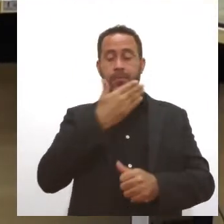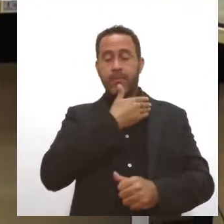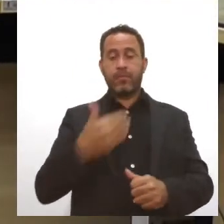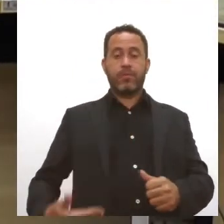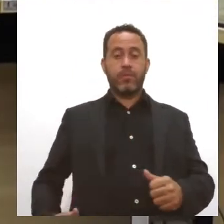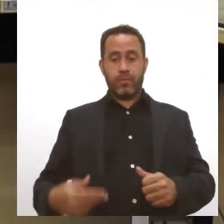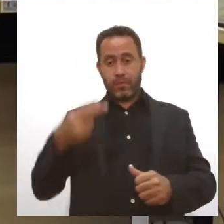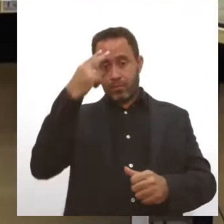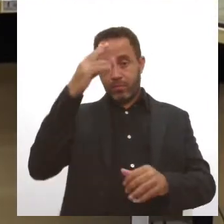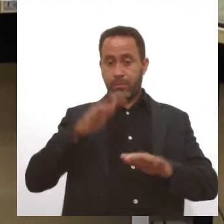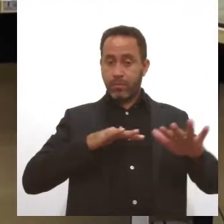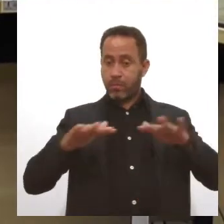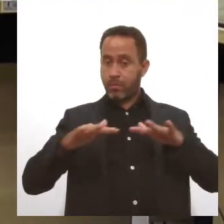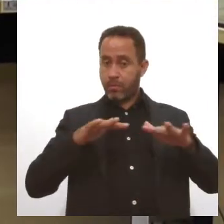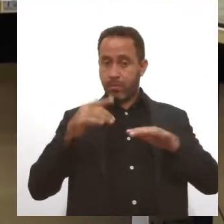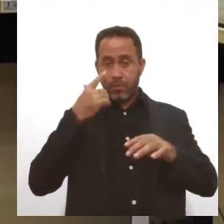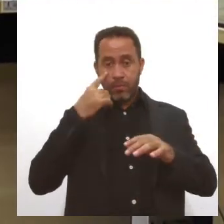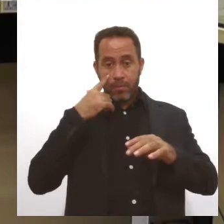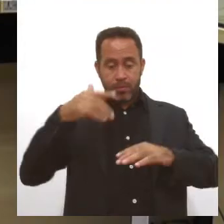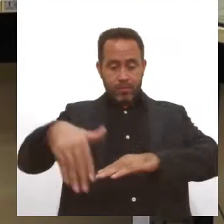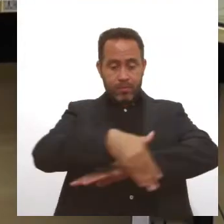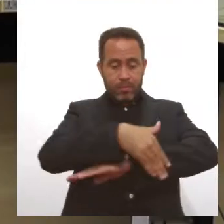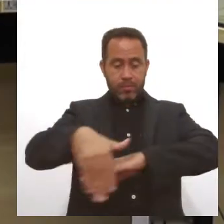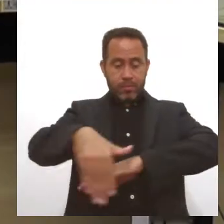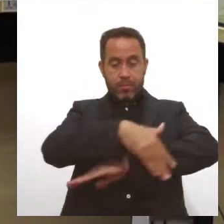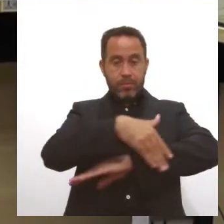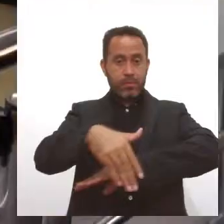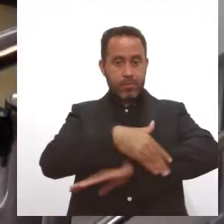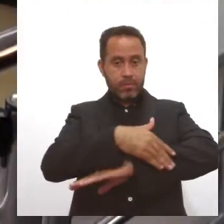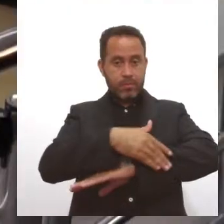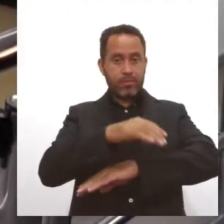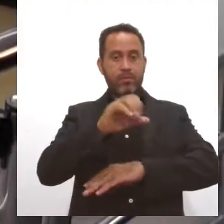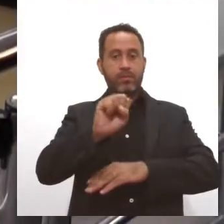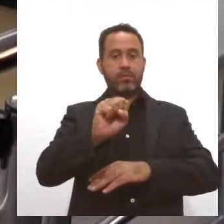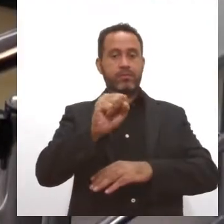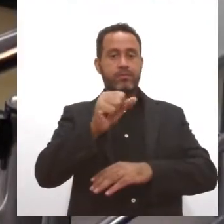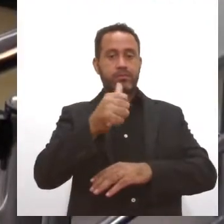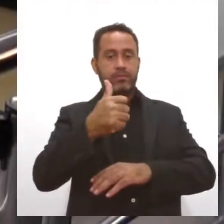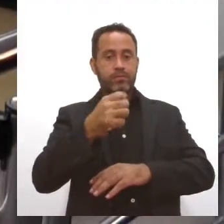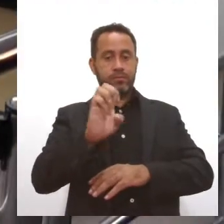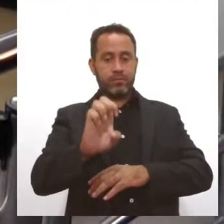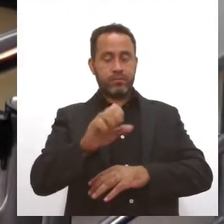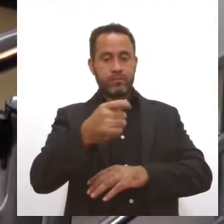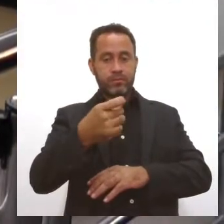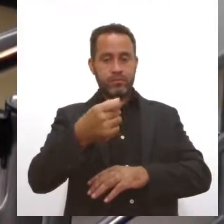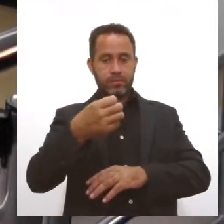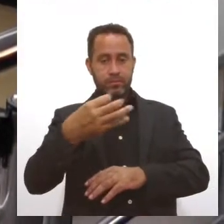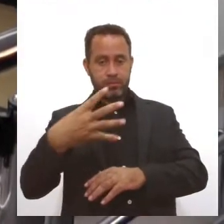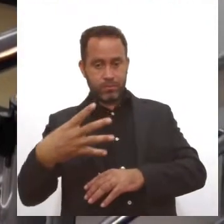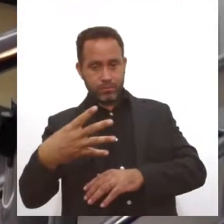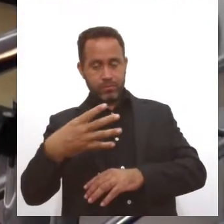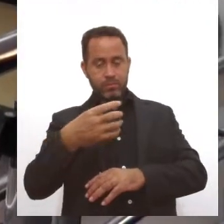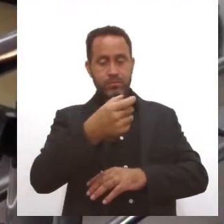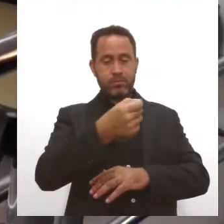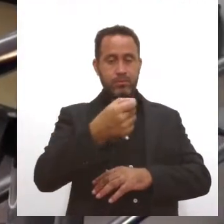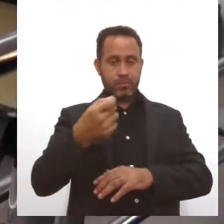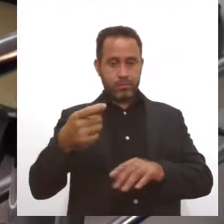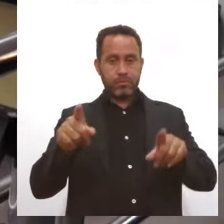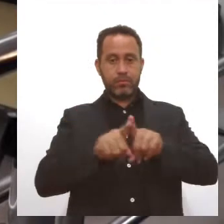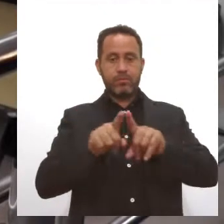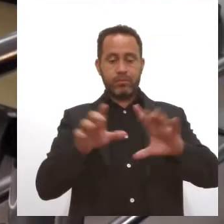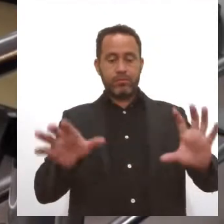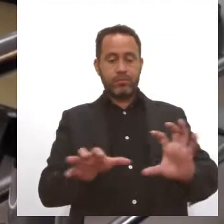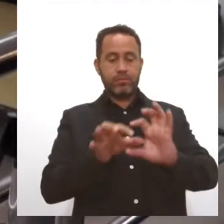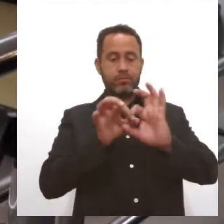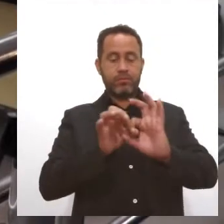que viabilize o recapeamento asfáltico da rodovia SE 204 e SE 200, que liga o município